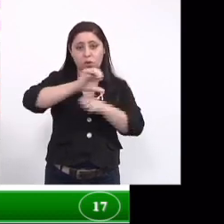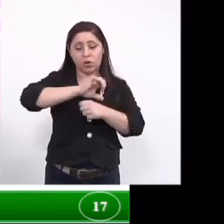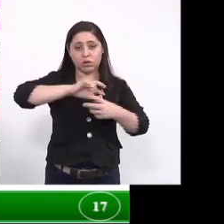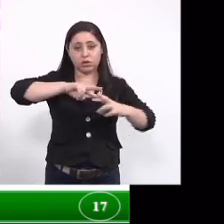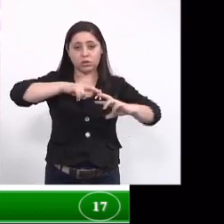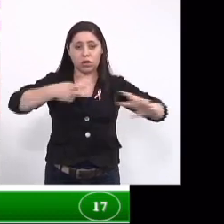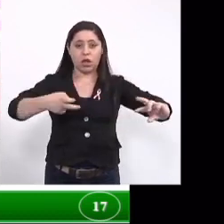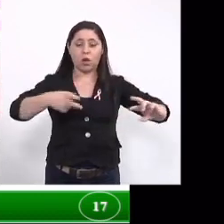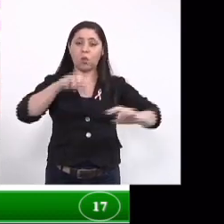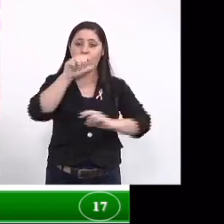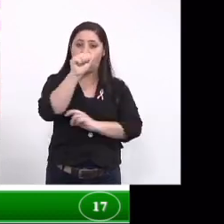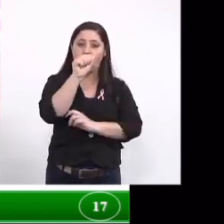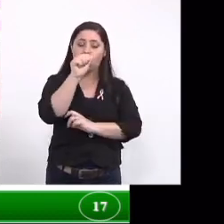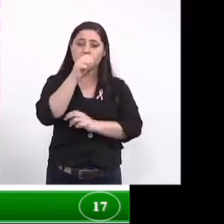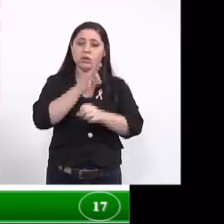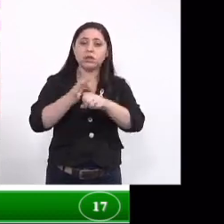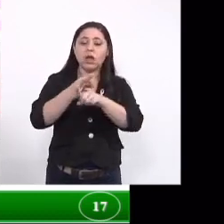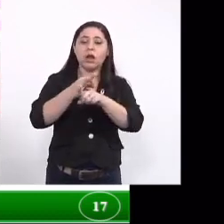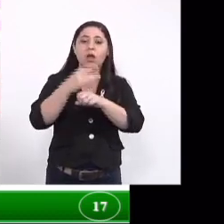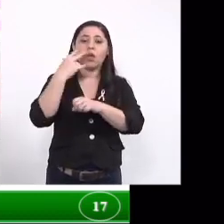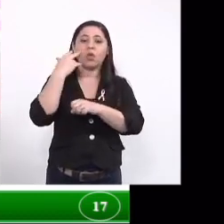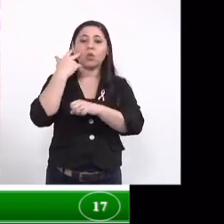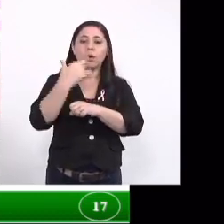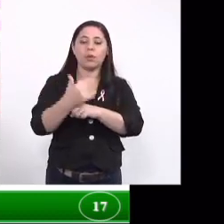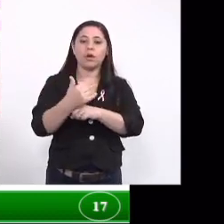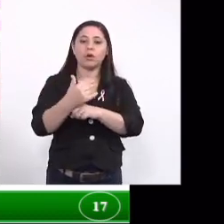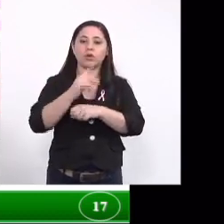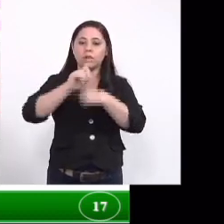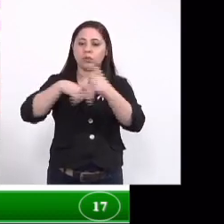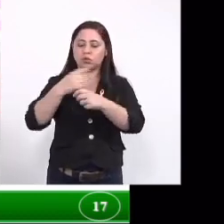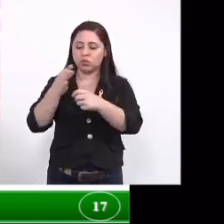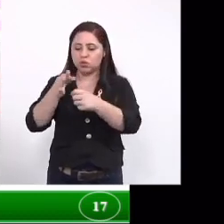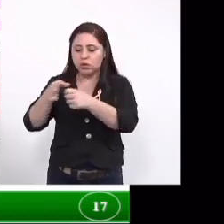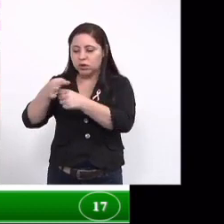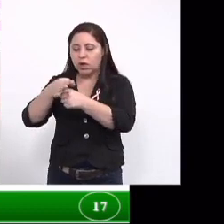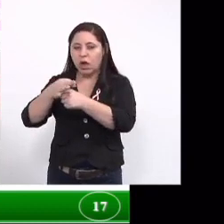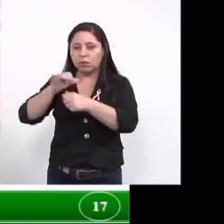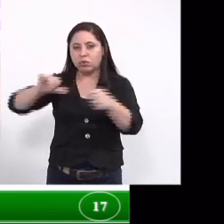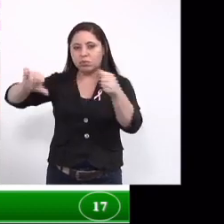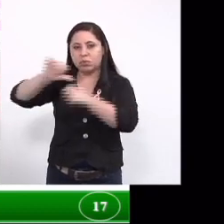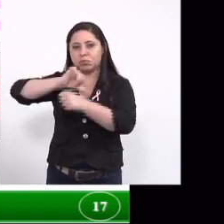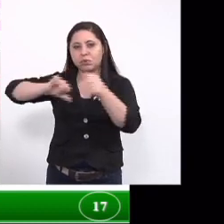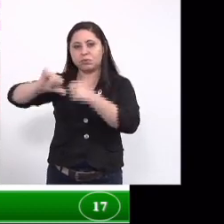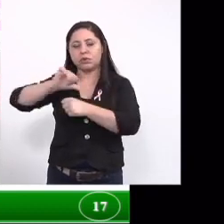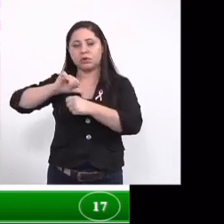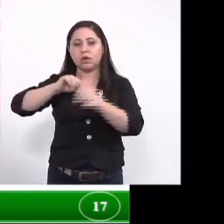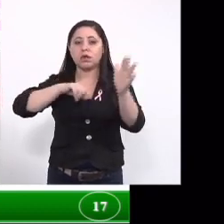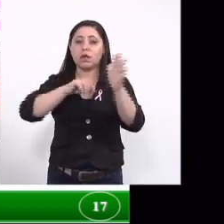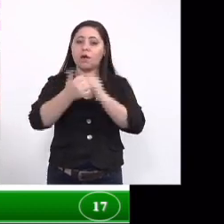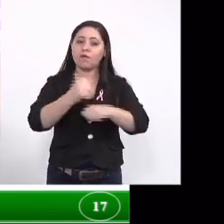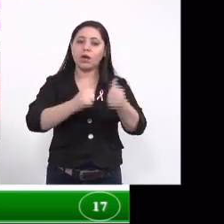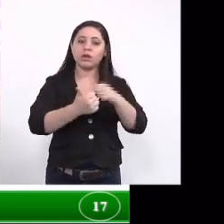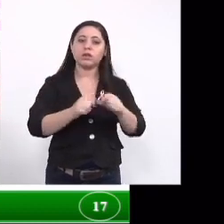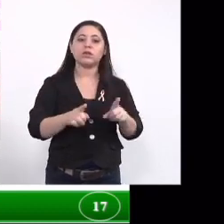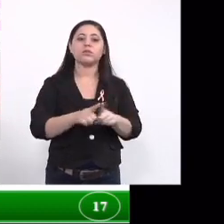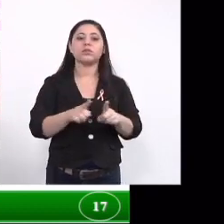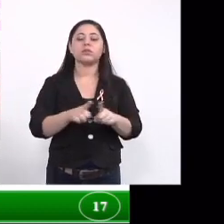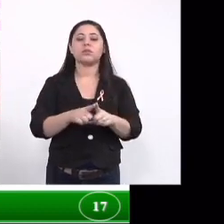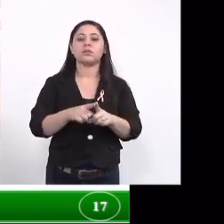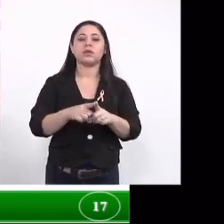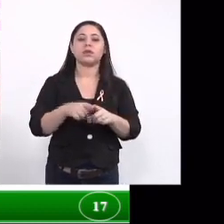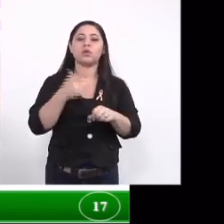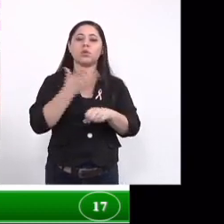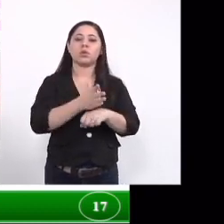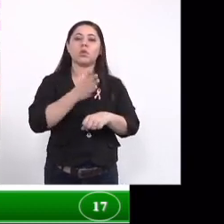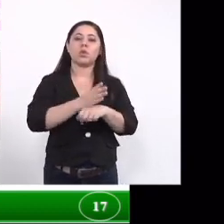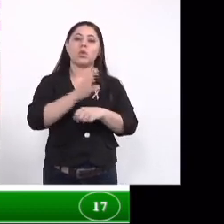é uma célula normal as demais figuras são células com alterações genéticas e também avaliamos o efeito no ensaio